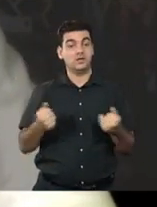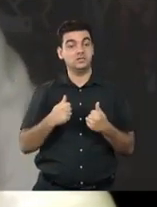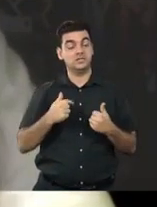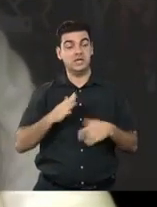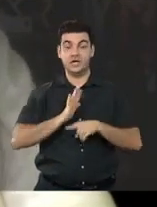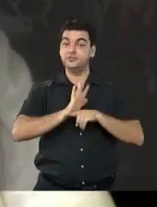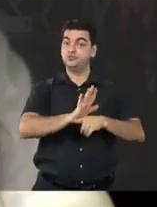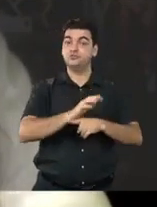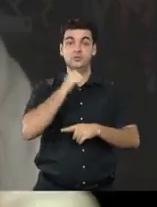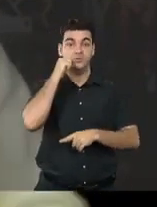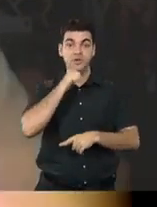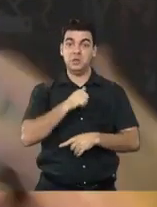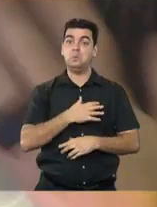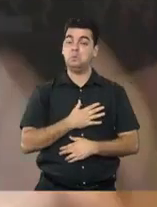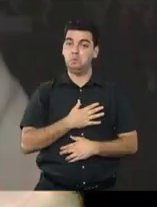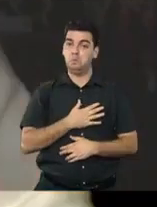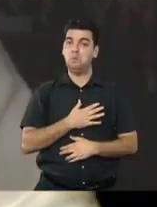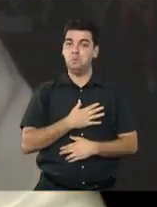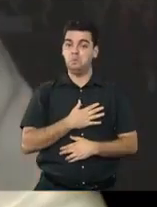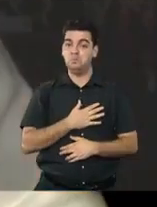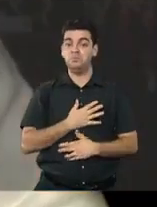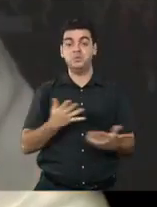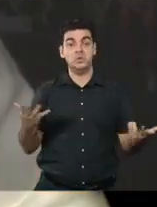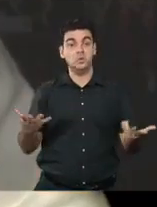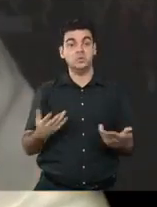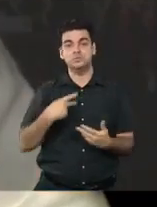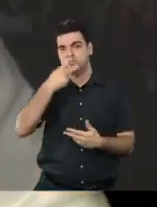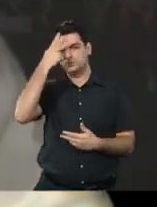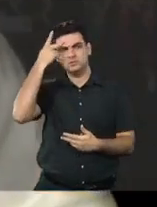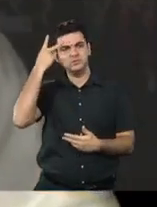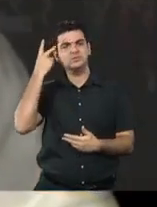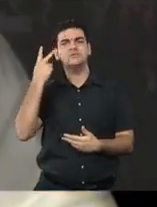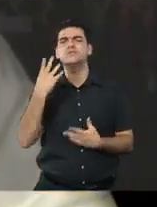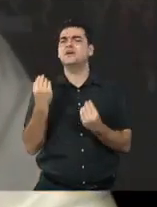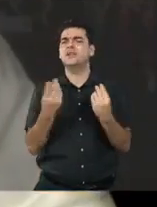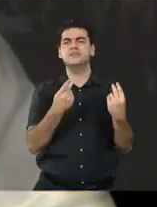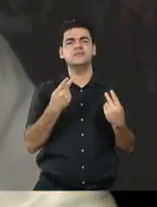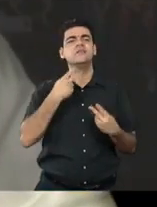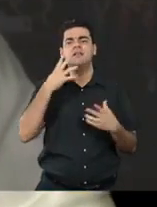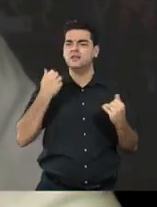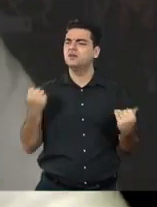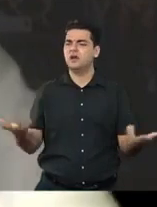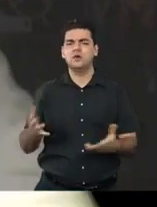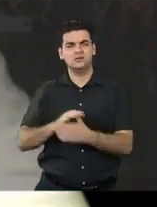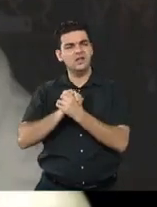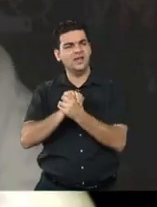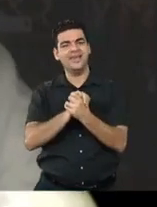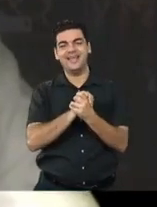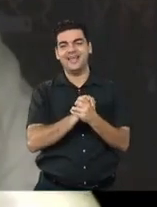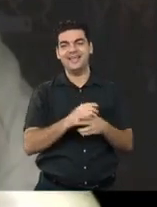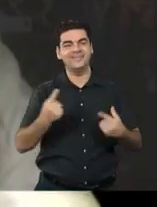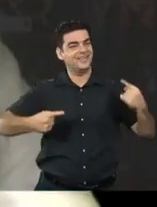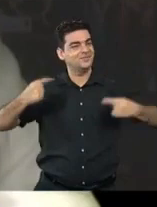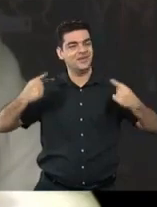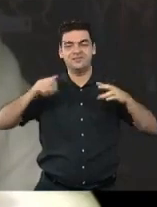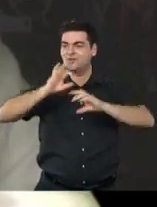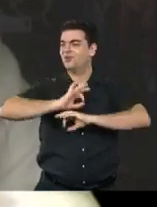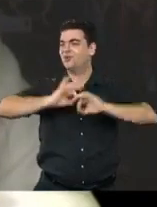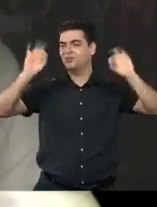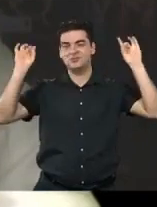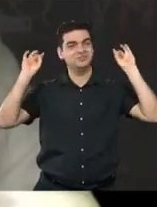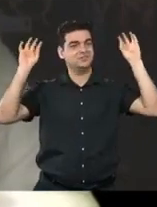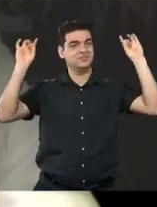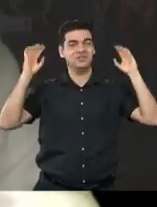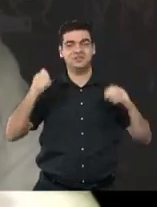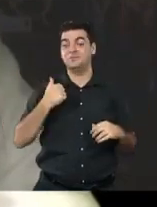feministas, diz aqui, e muitas pessoas dizendo aqui, Adri Ramos, vamos celebrar a realização desse debate, é que a gente está